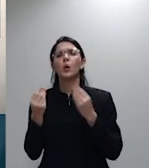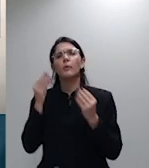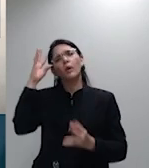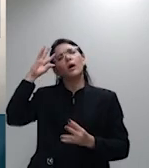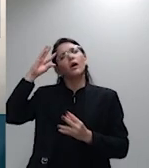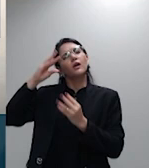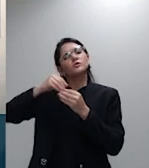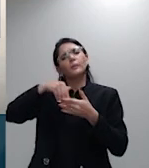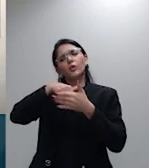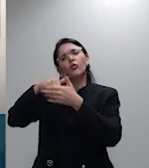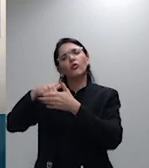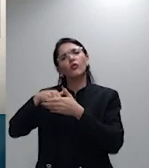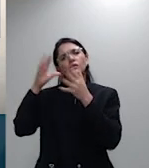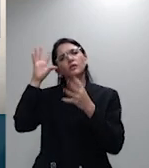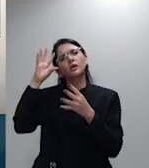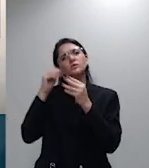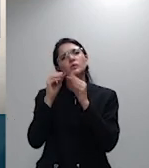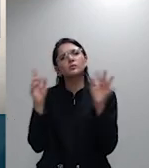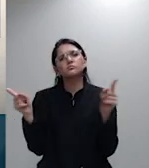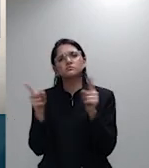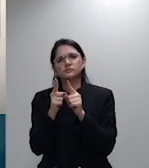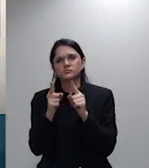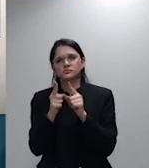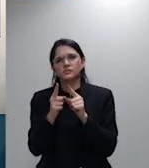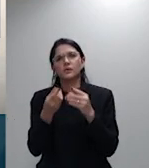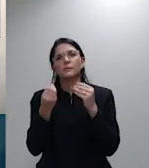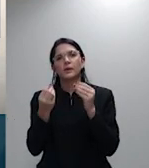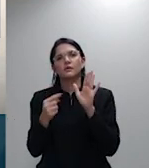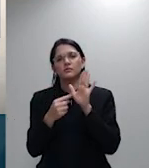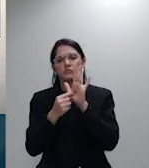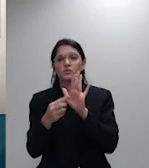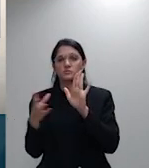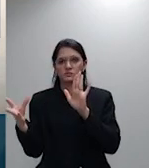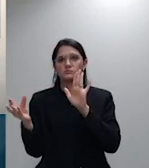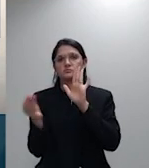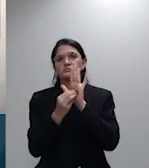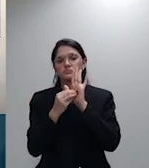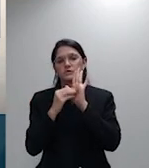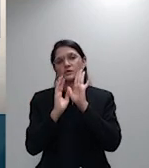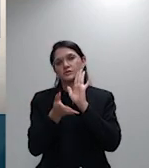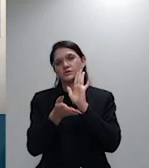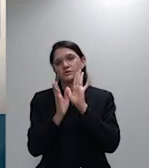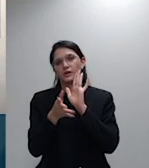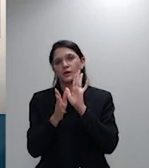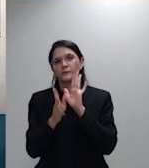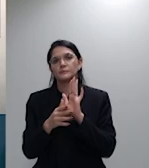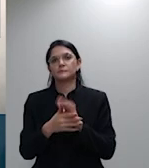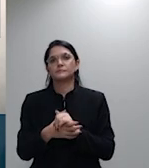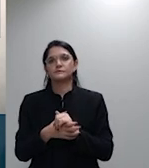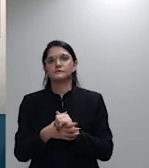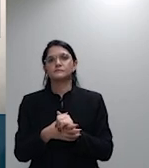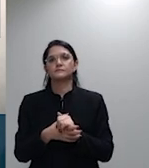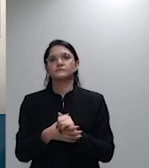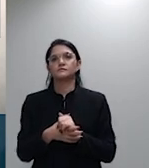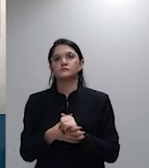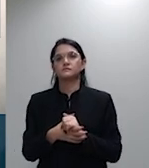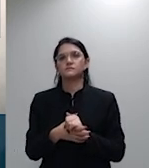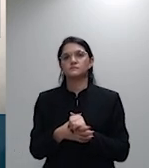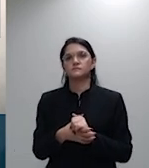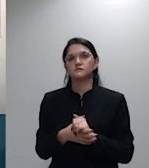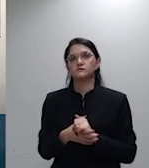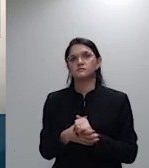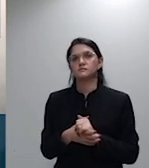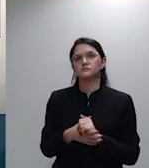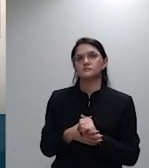e a própria emenda já diria eu posso simplificar aqui o voto? Estou de acordo.